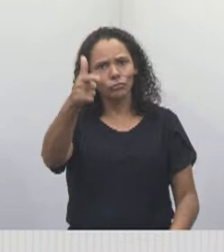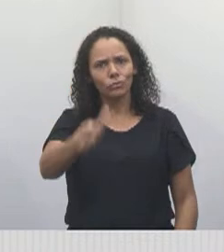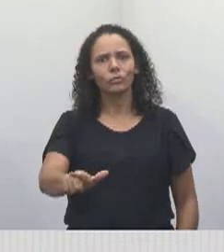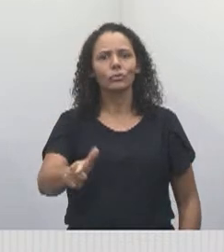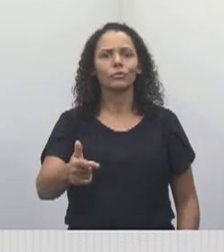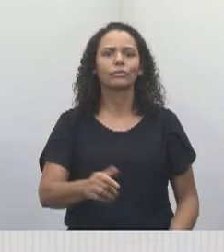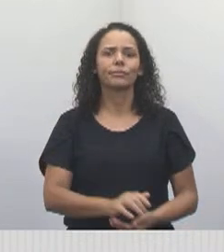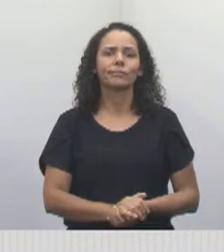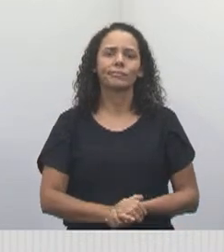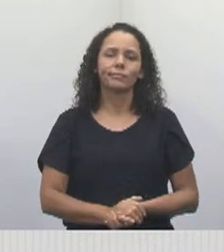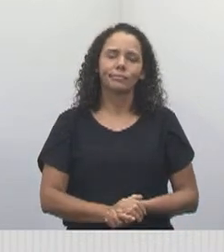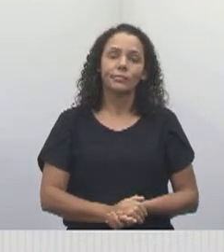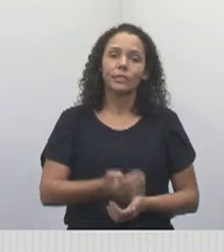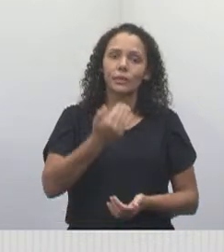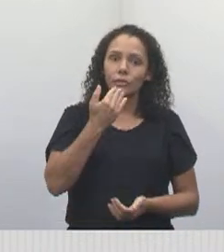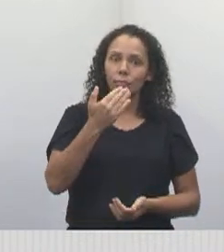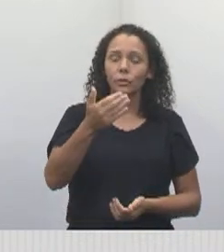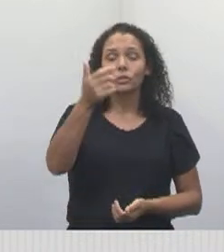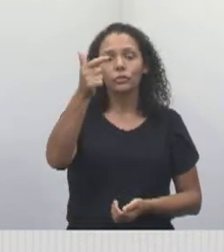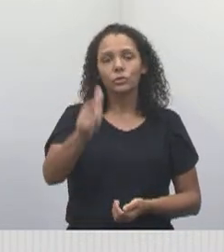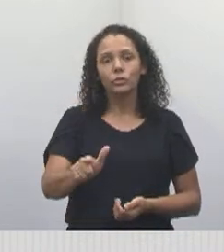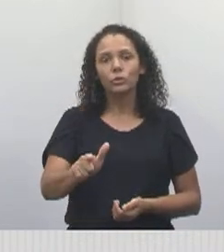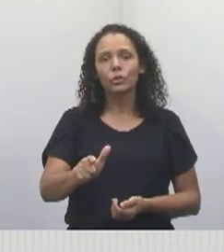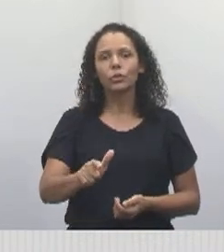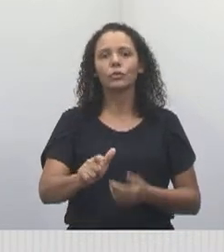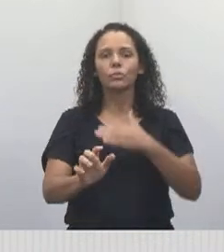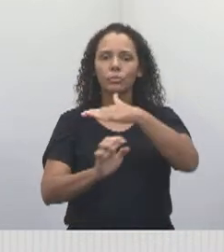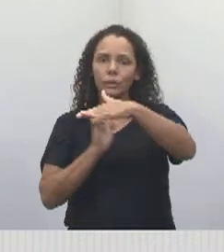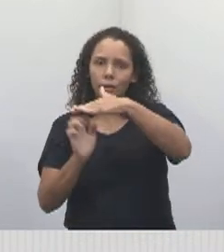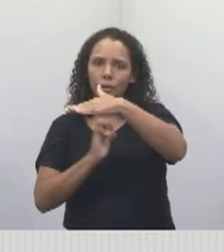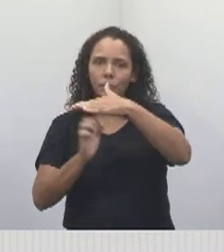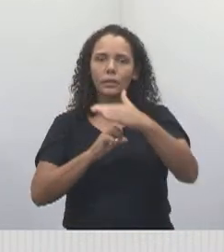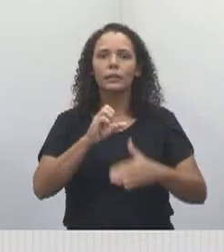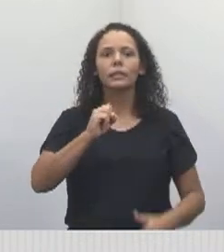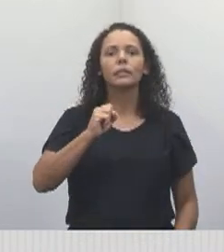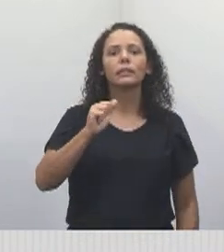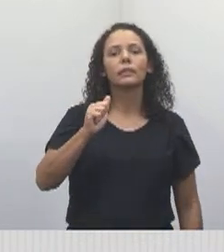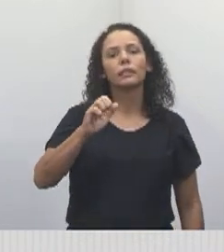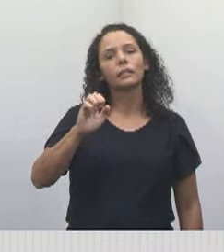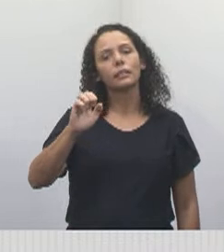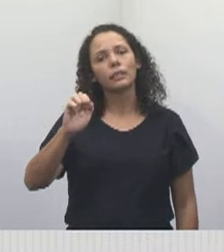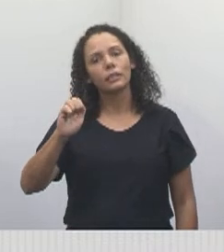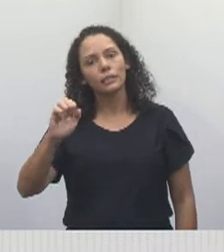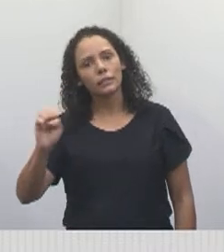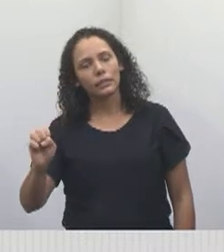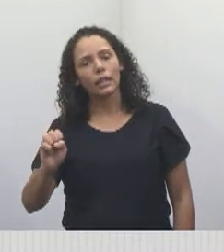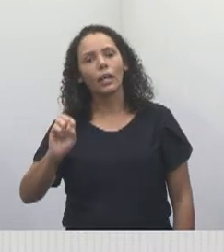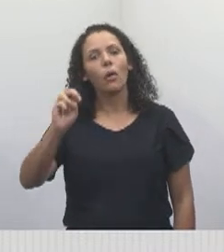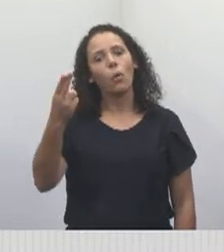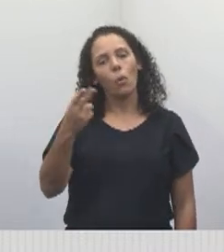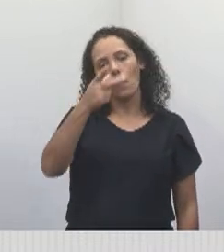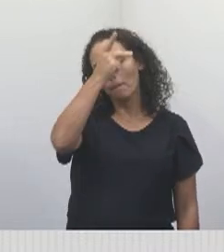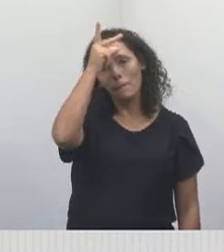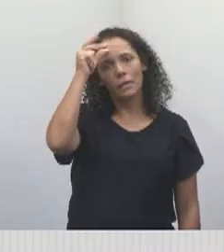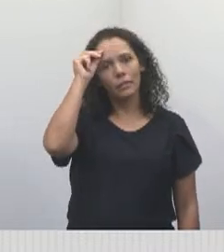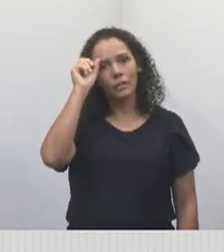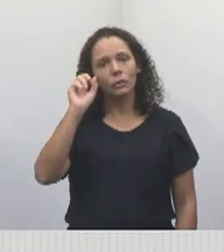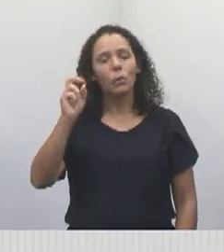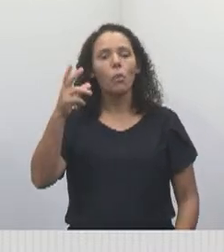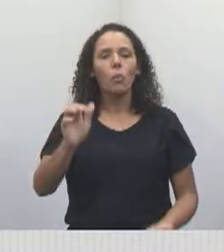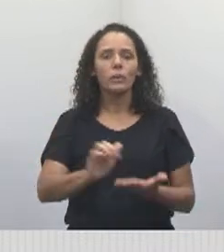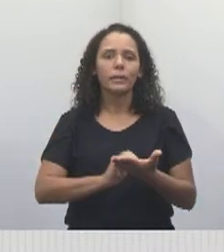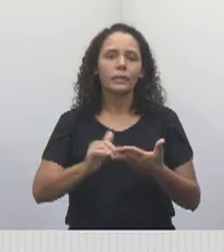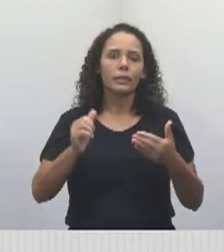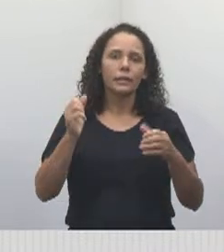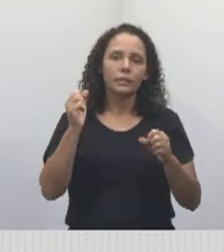Então, fica o apelo desse vereador para que o SAI, a Prefeitura, se for Secretaria de Infraestrutura, que dê a devida atenção. O pessoal do